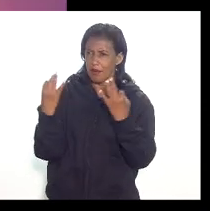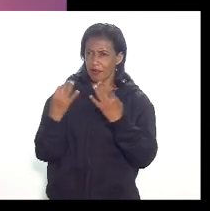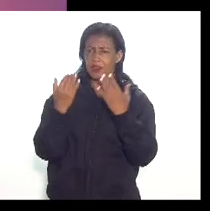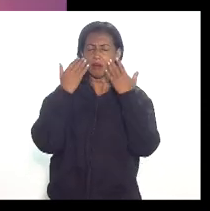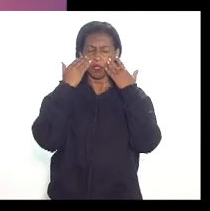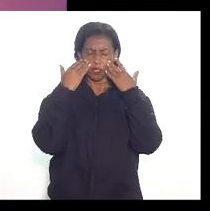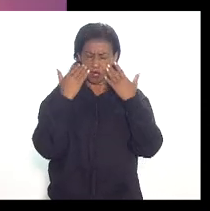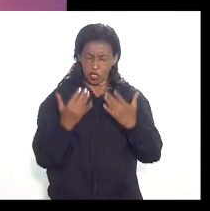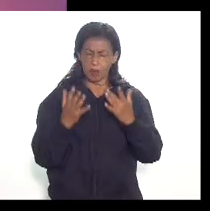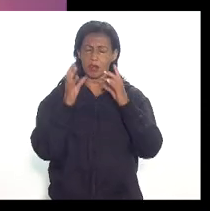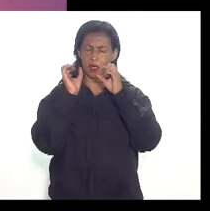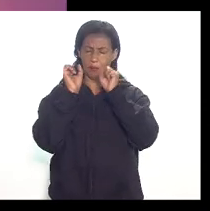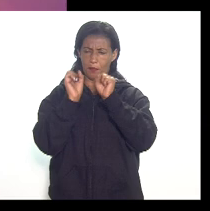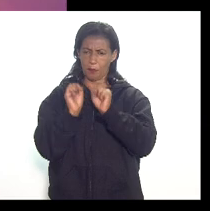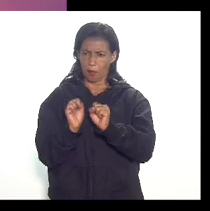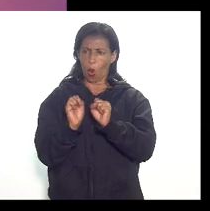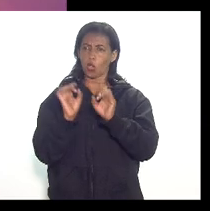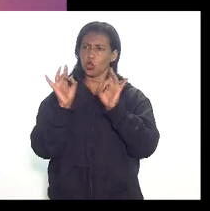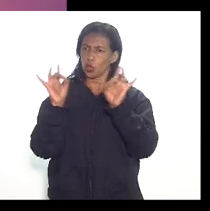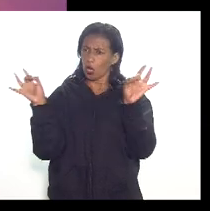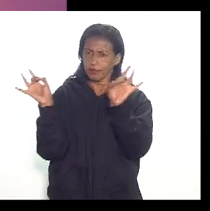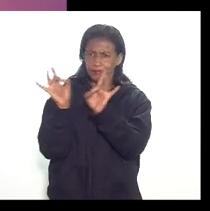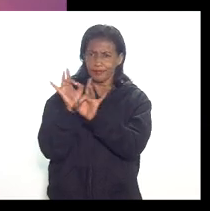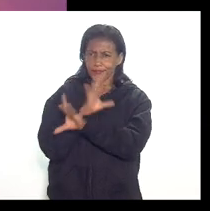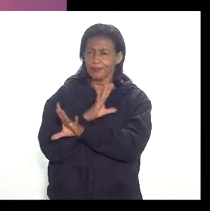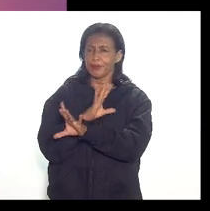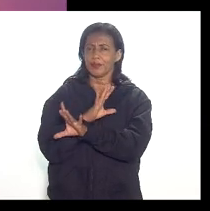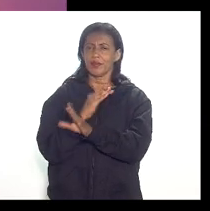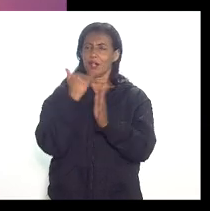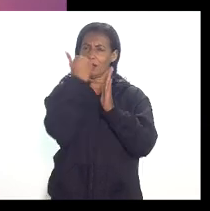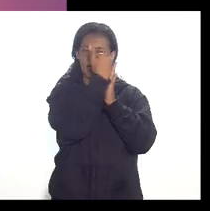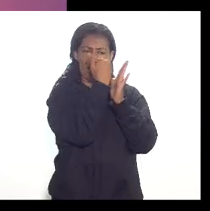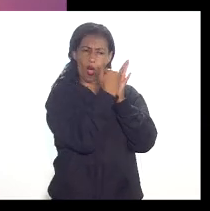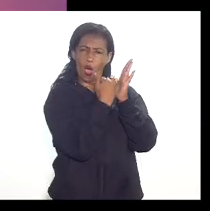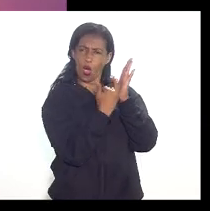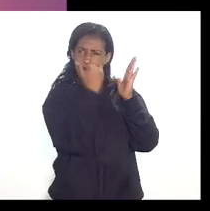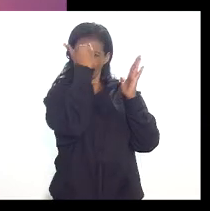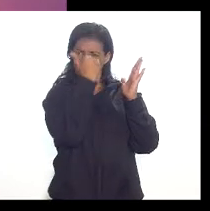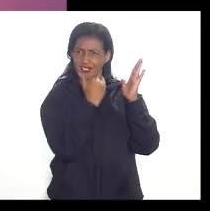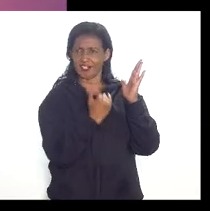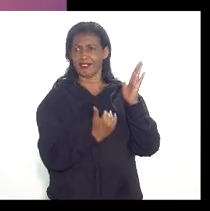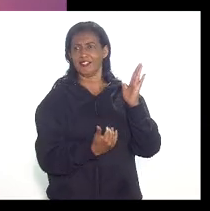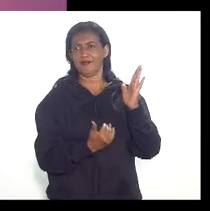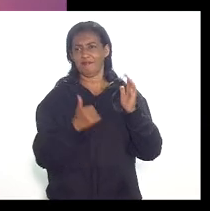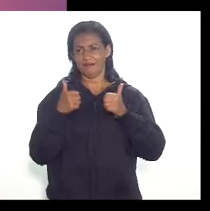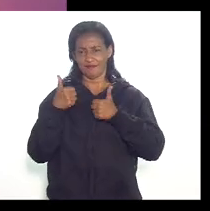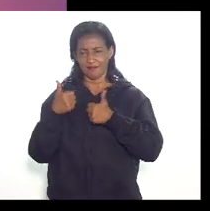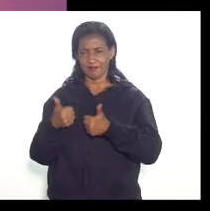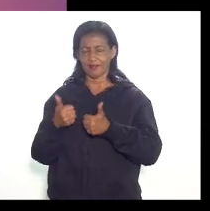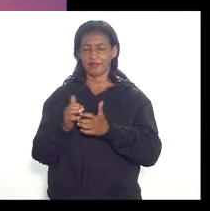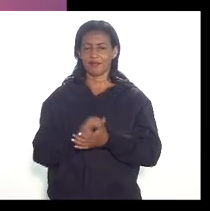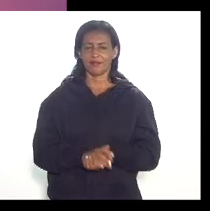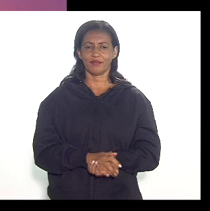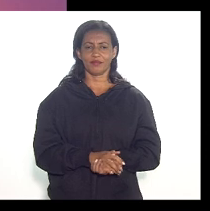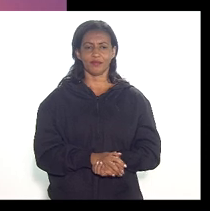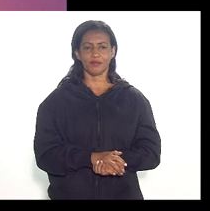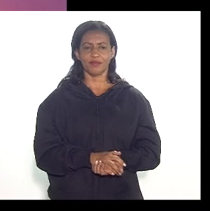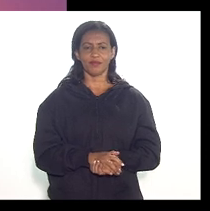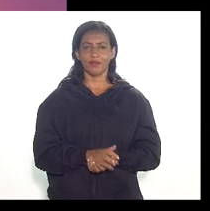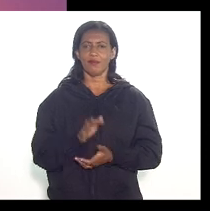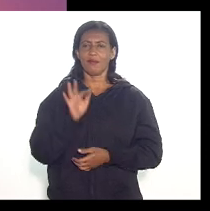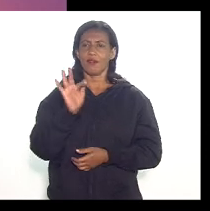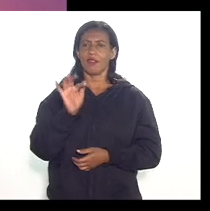claro deixa acabar a exposição toda para ter a lógica obrigado por favor a fazenda